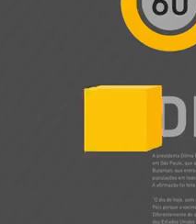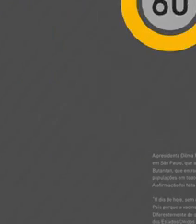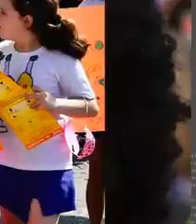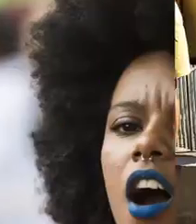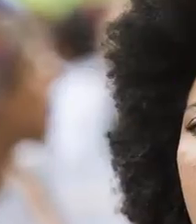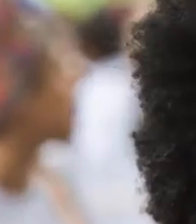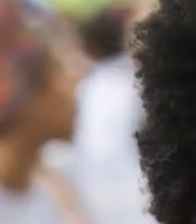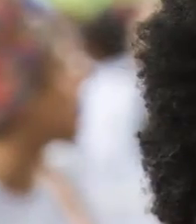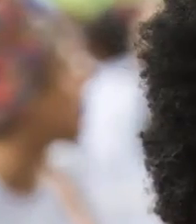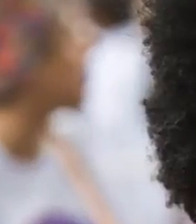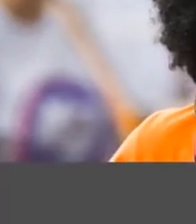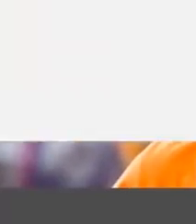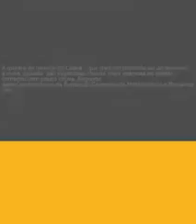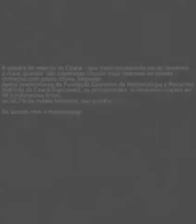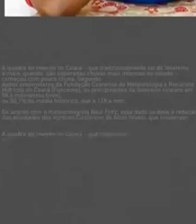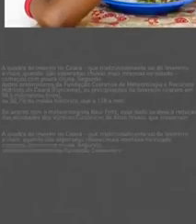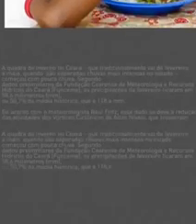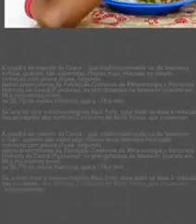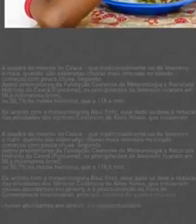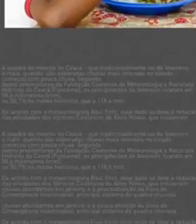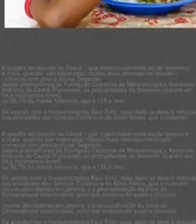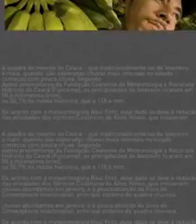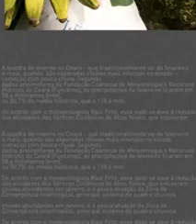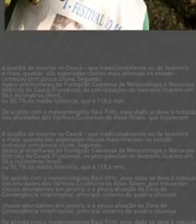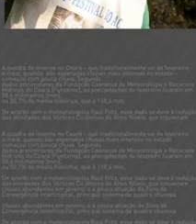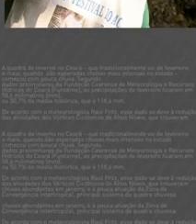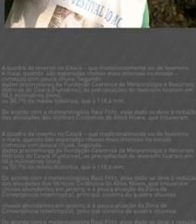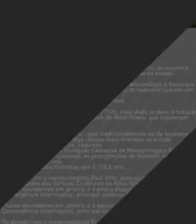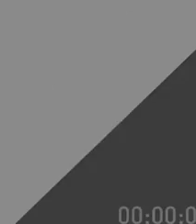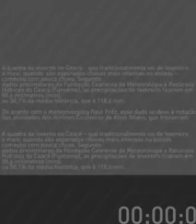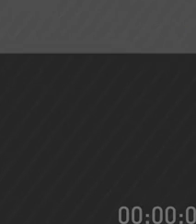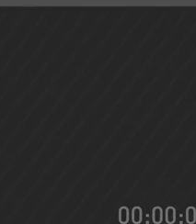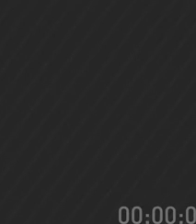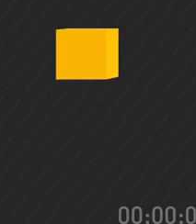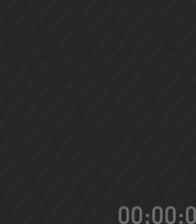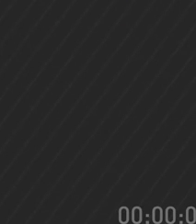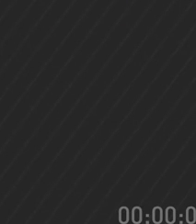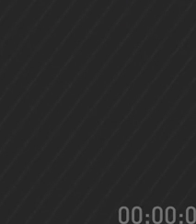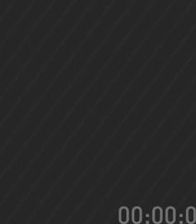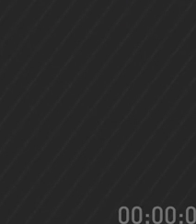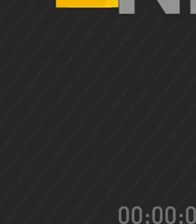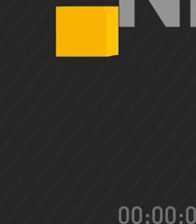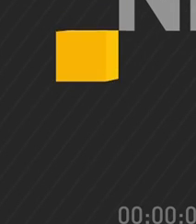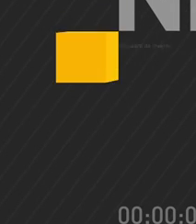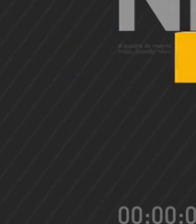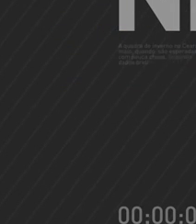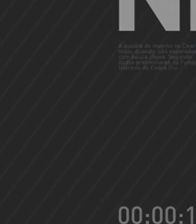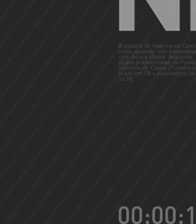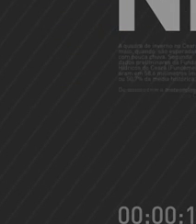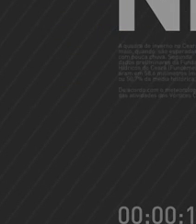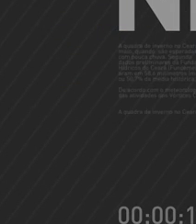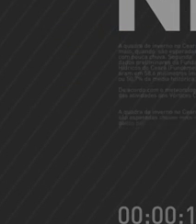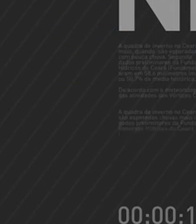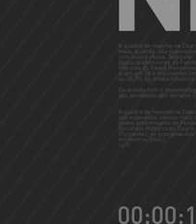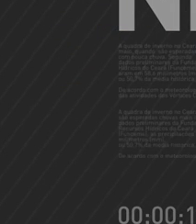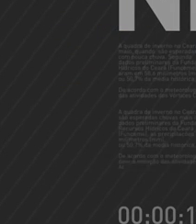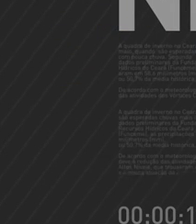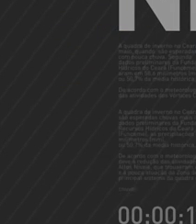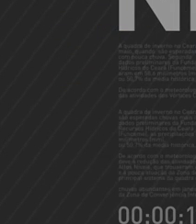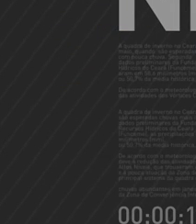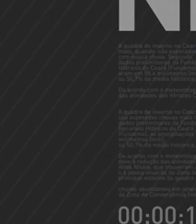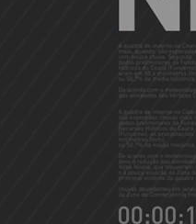Transcrição Legendas por Quintena Coelho